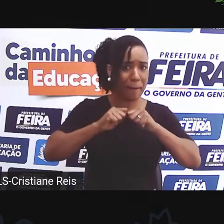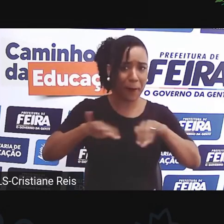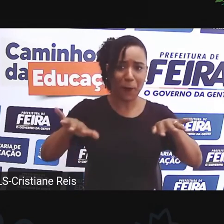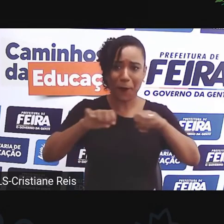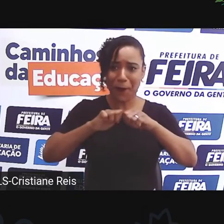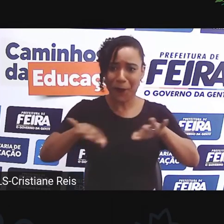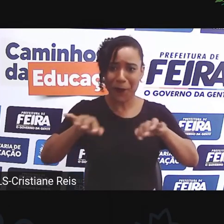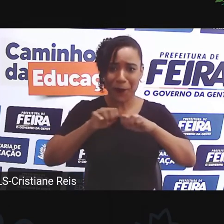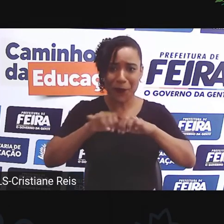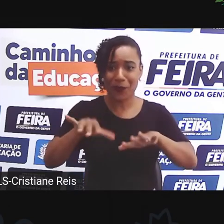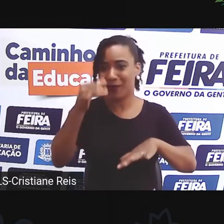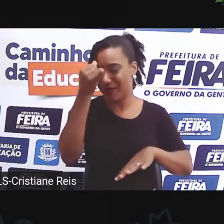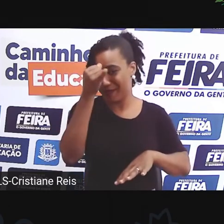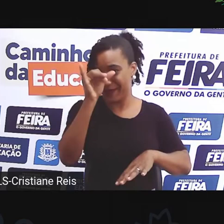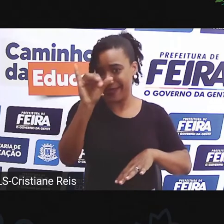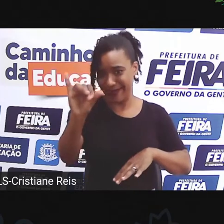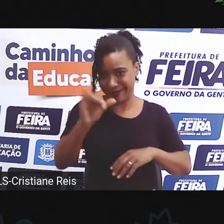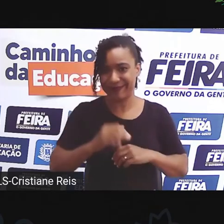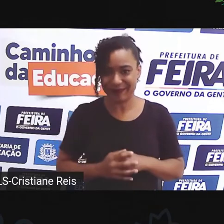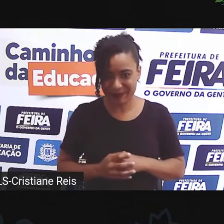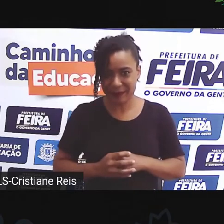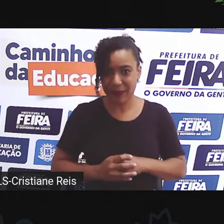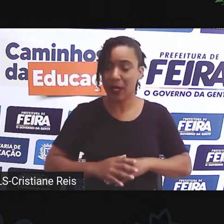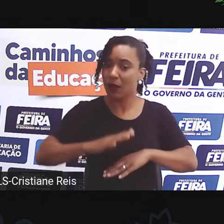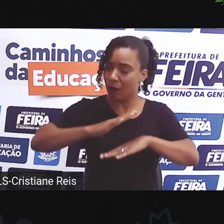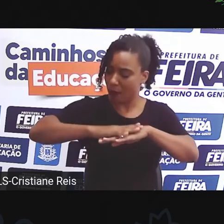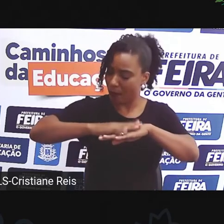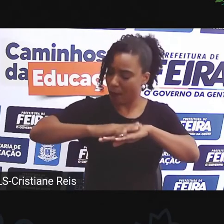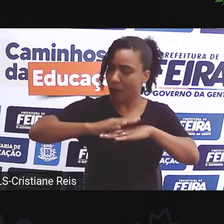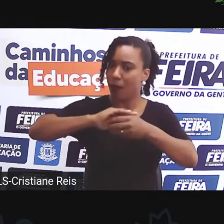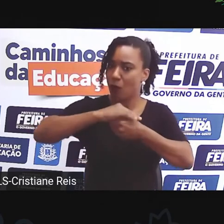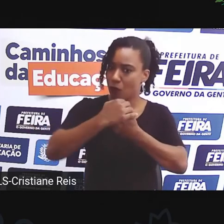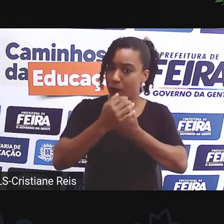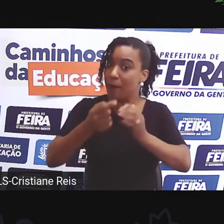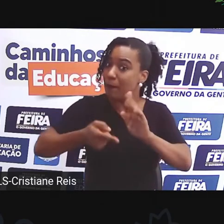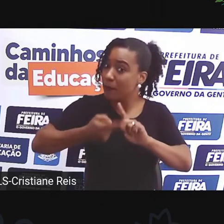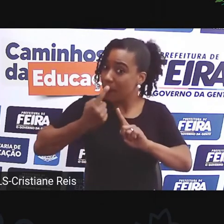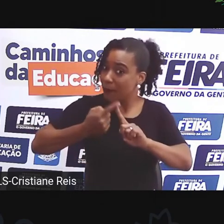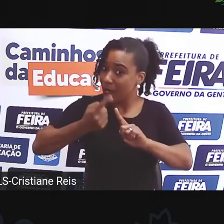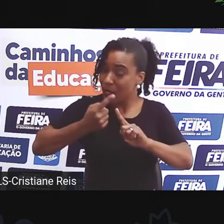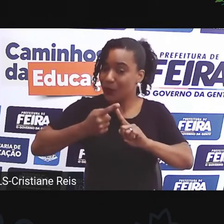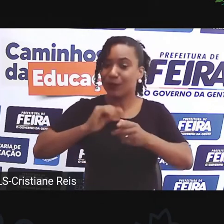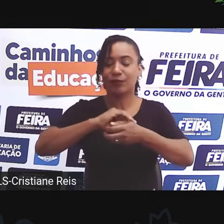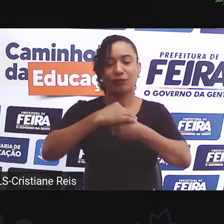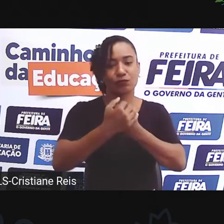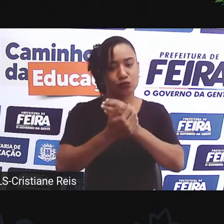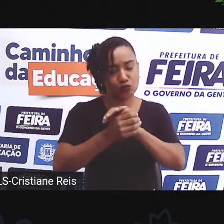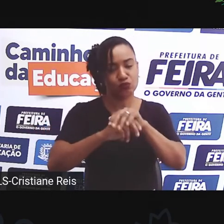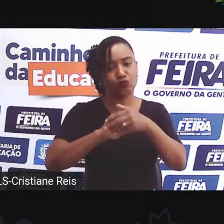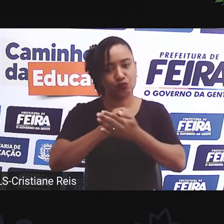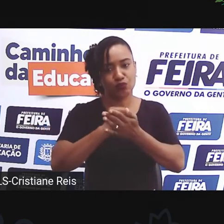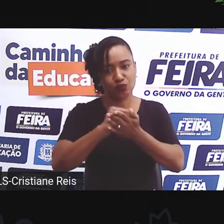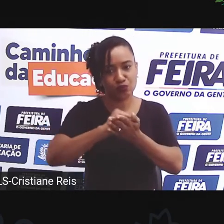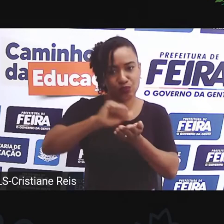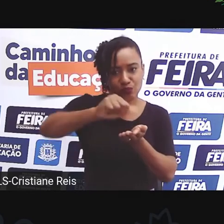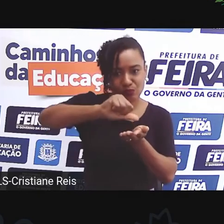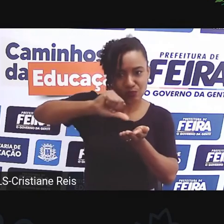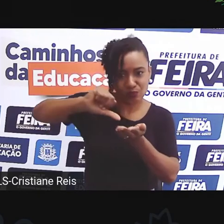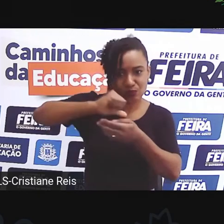Na hora que for lavar as mãos, a gente ensabou as mãos, fecha a torneira,